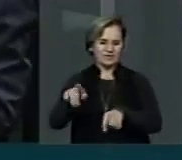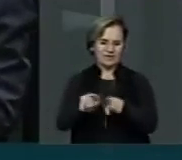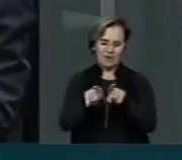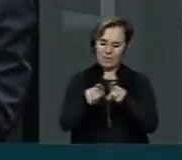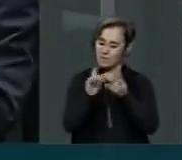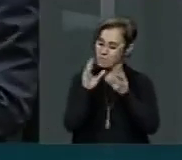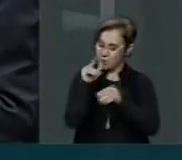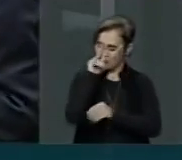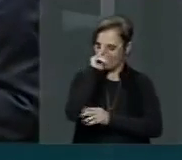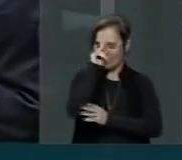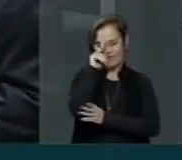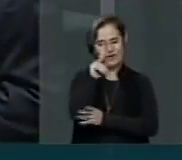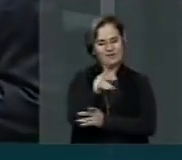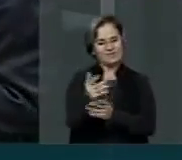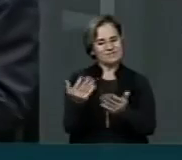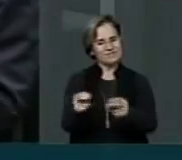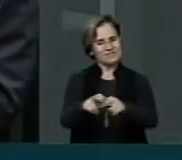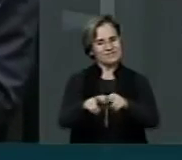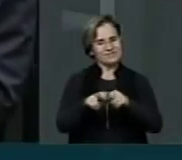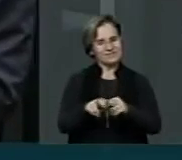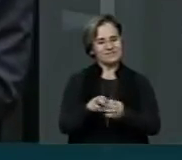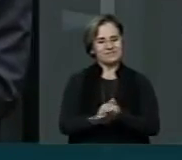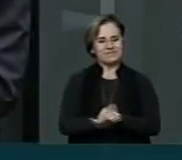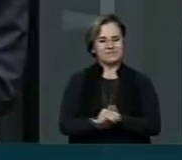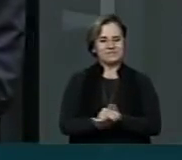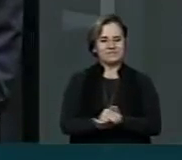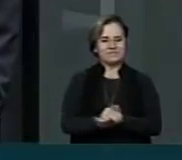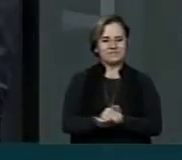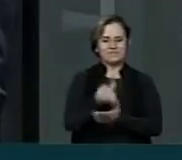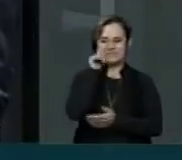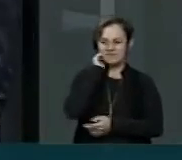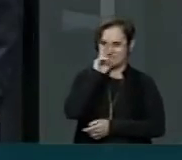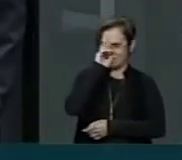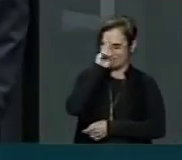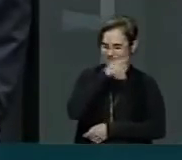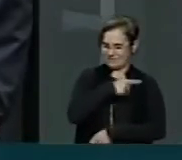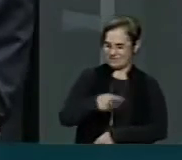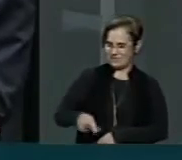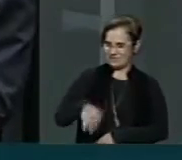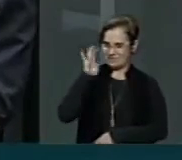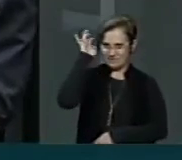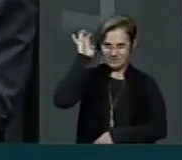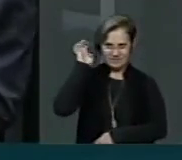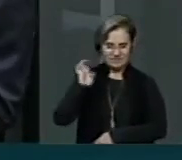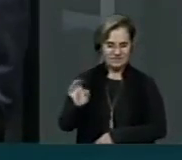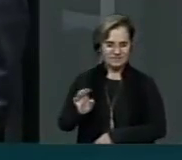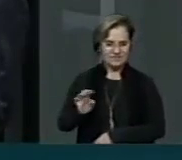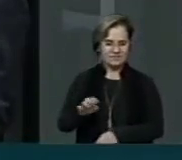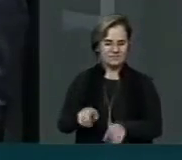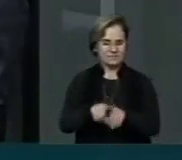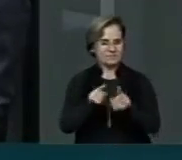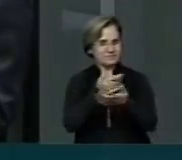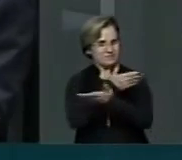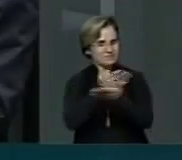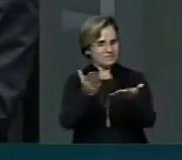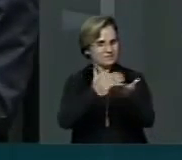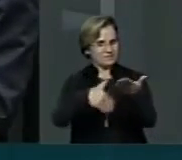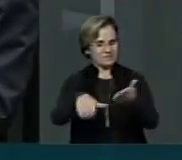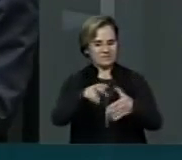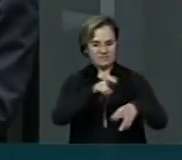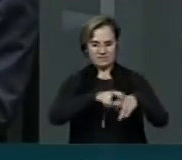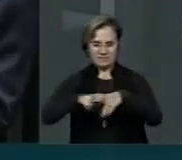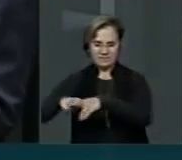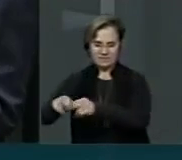muito forte. Desta forma, senhora presidenta, autoridades que compõem a mesa,